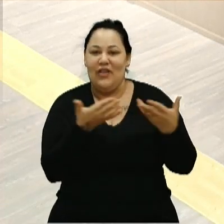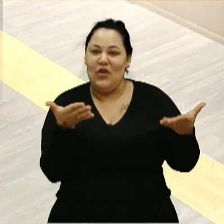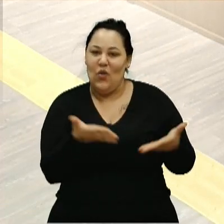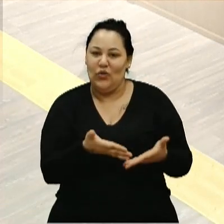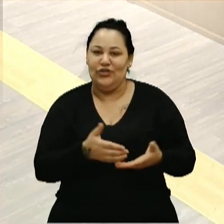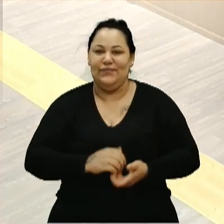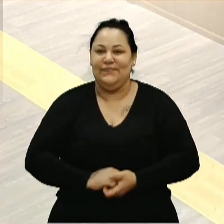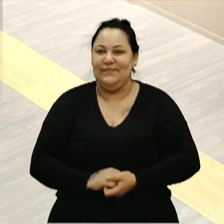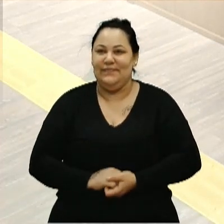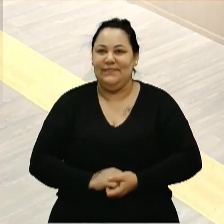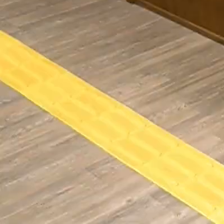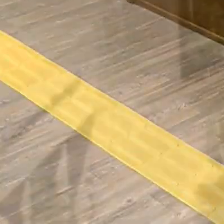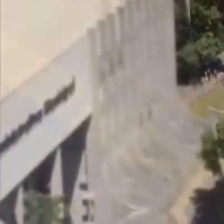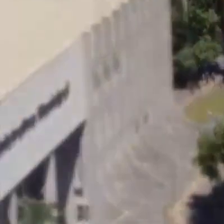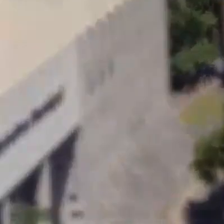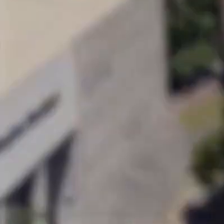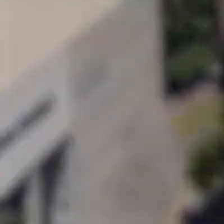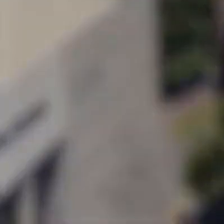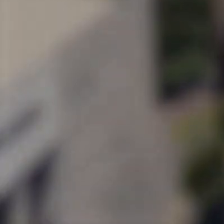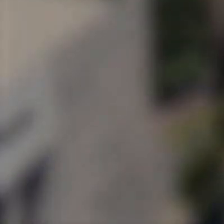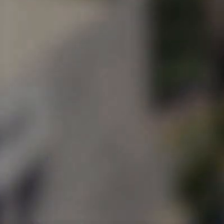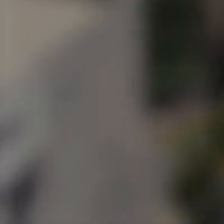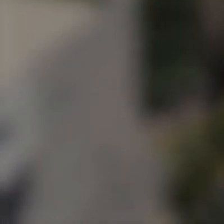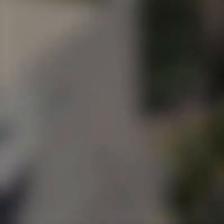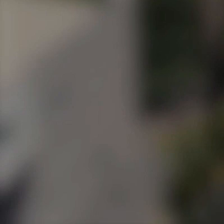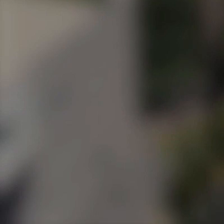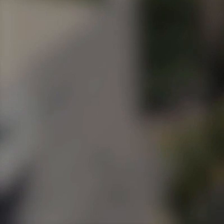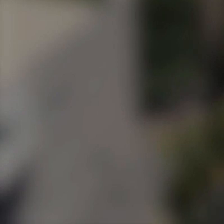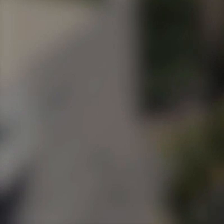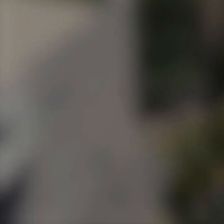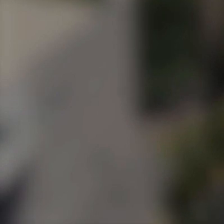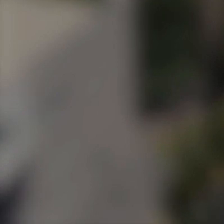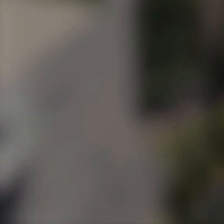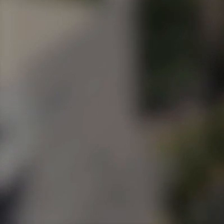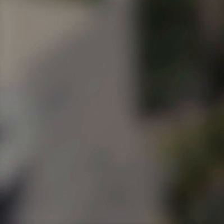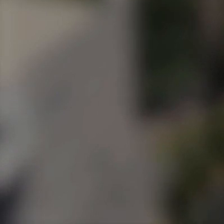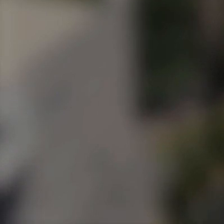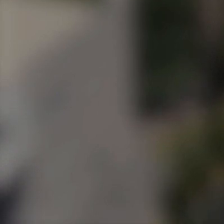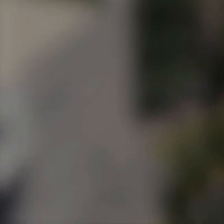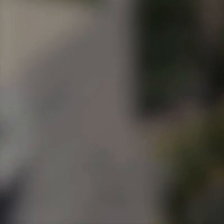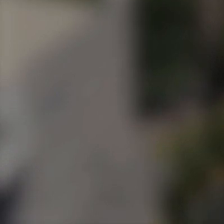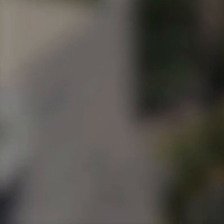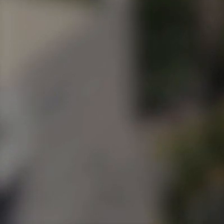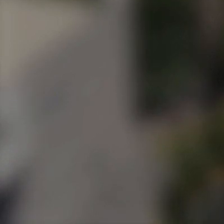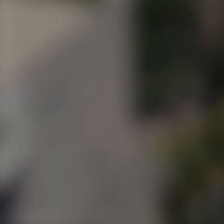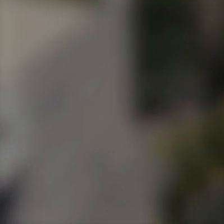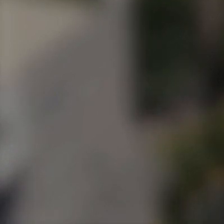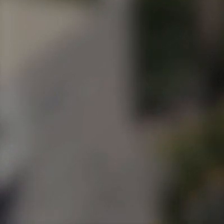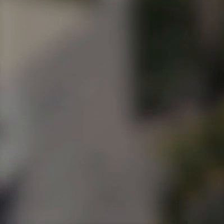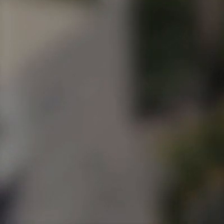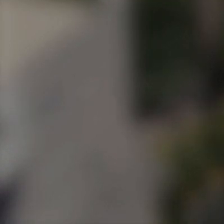presente sessão. e aí